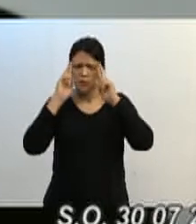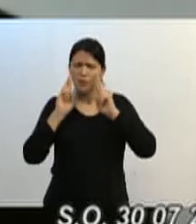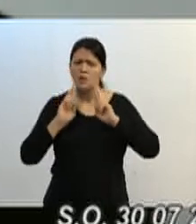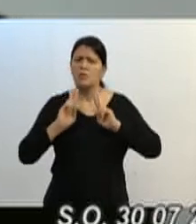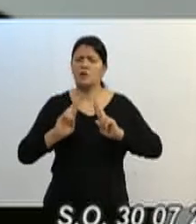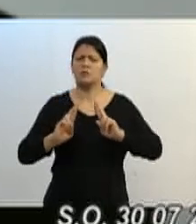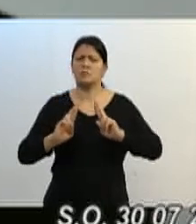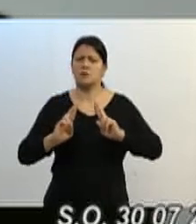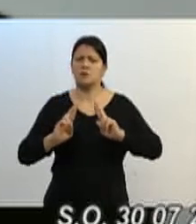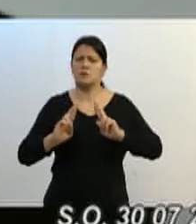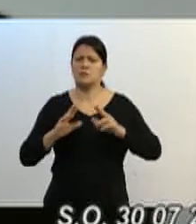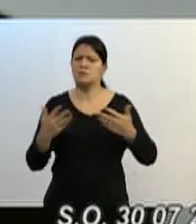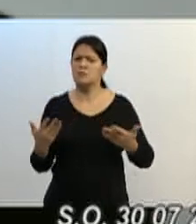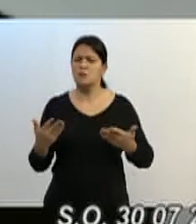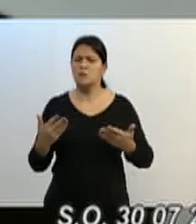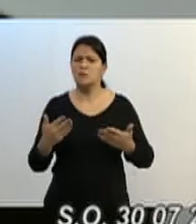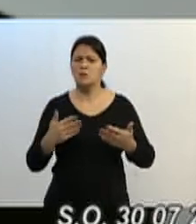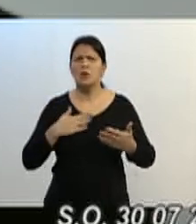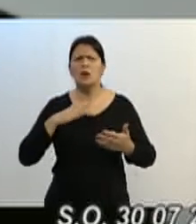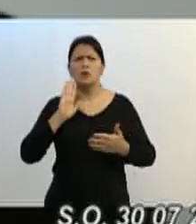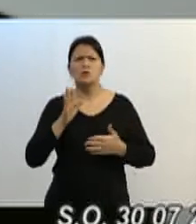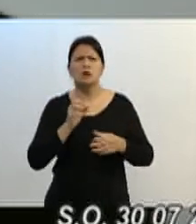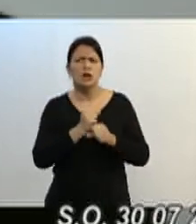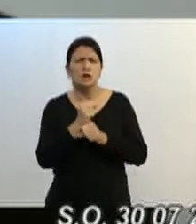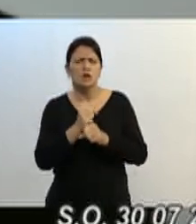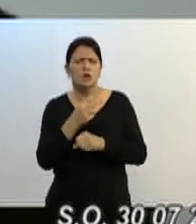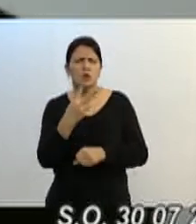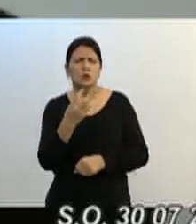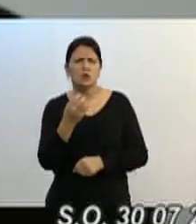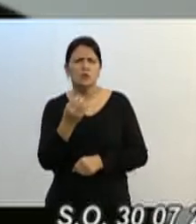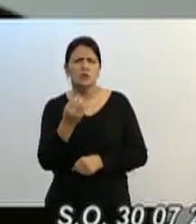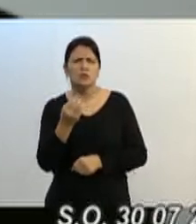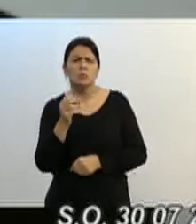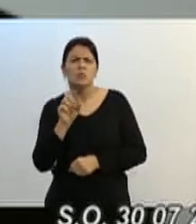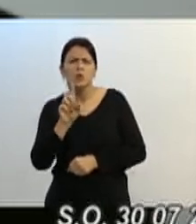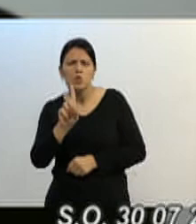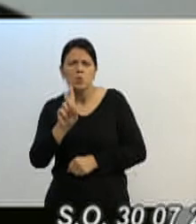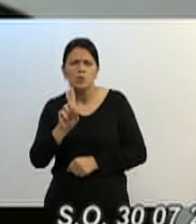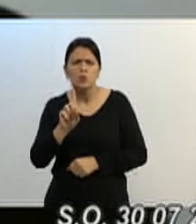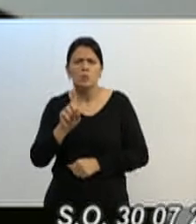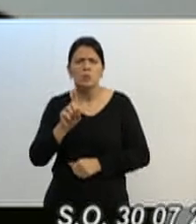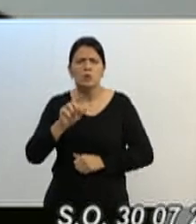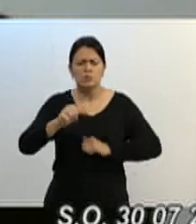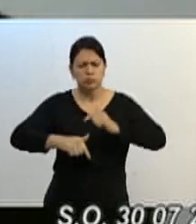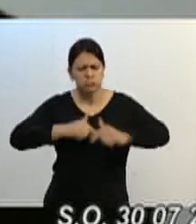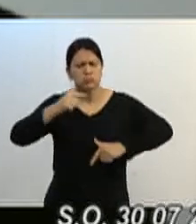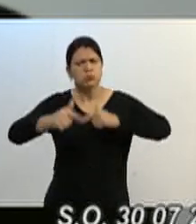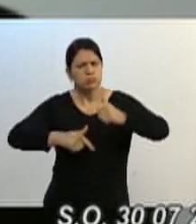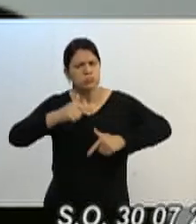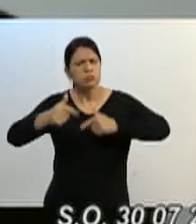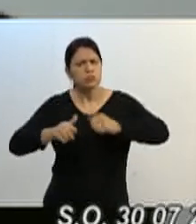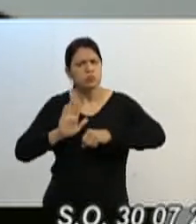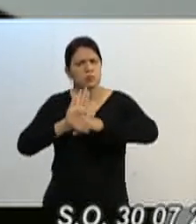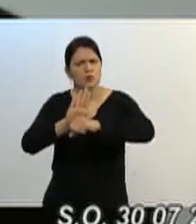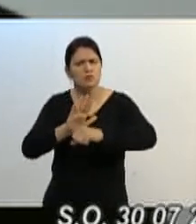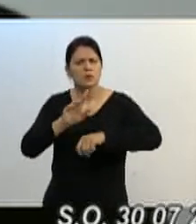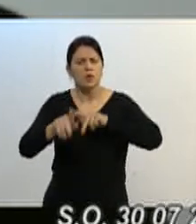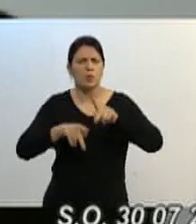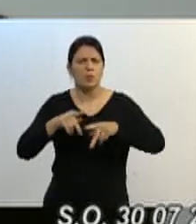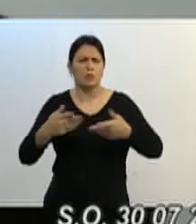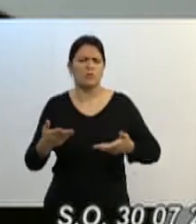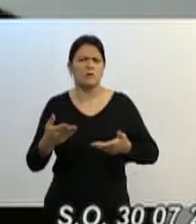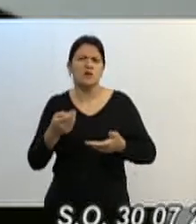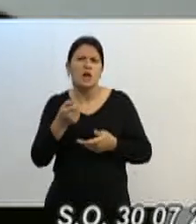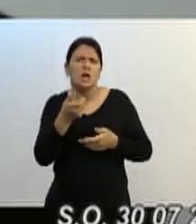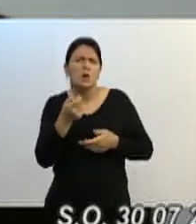trabalho, eu estou desde 2001, na luta pela nossa população, então, eu já estou quase 20